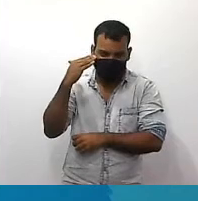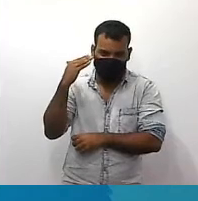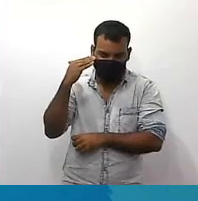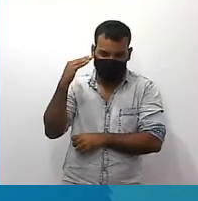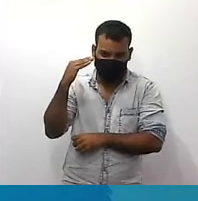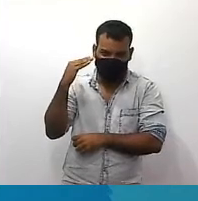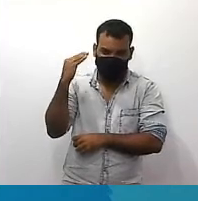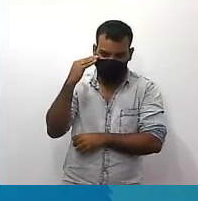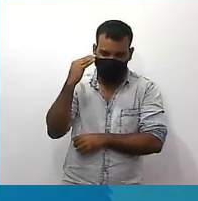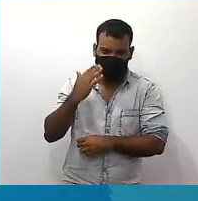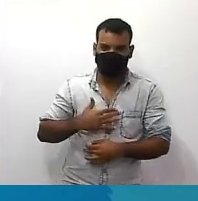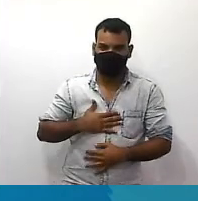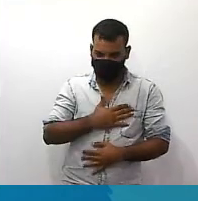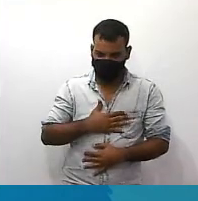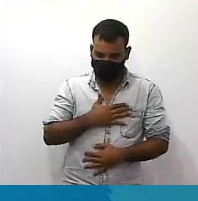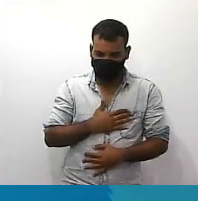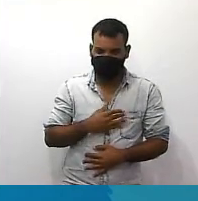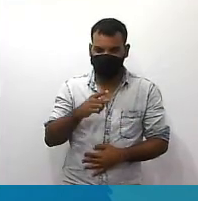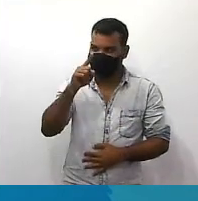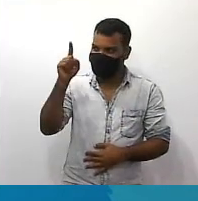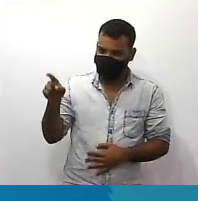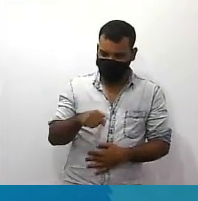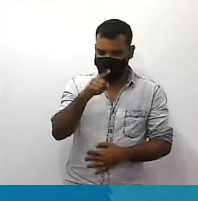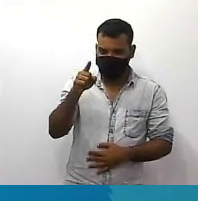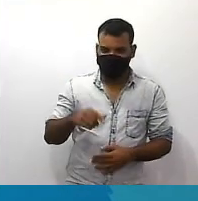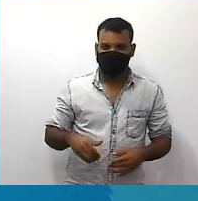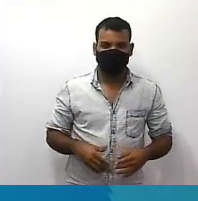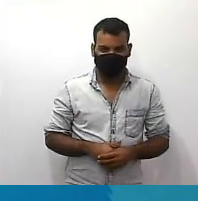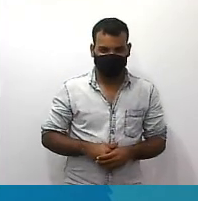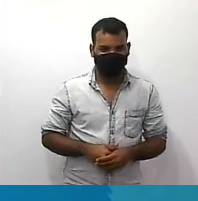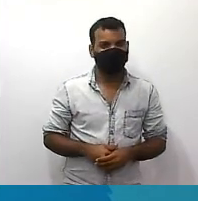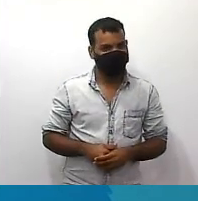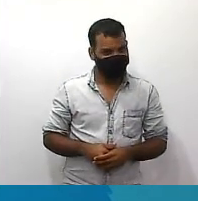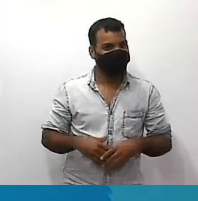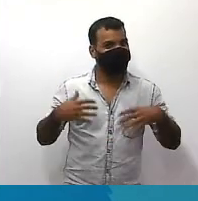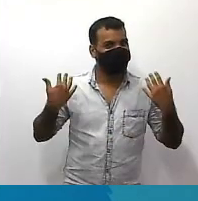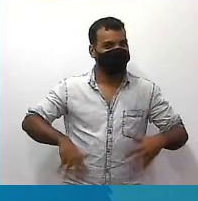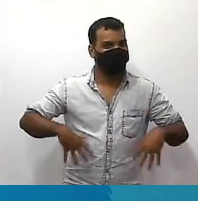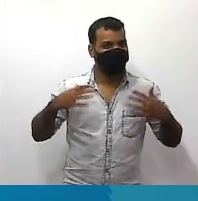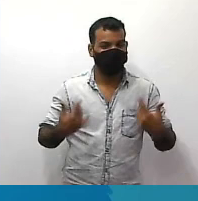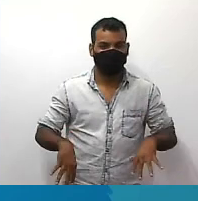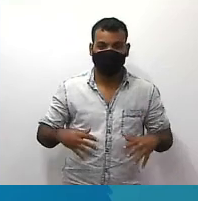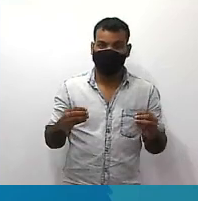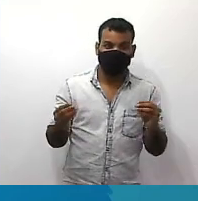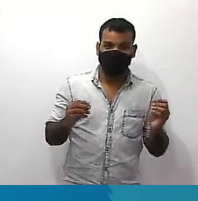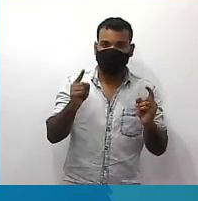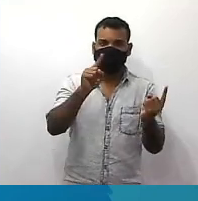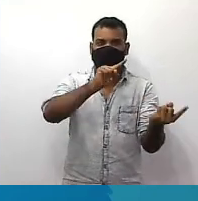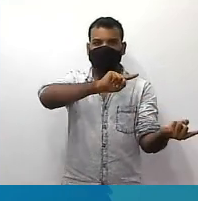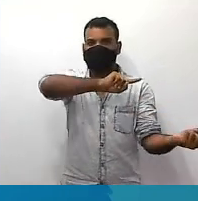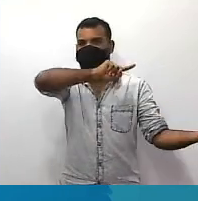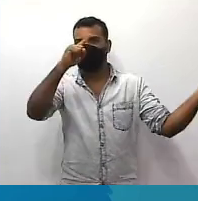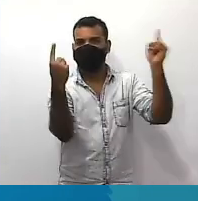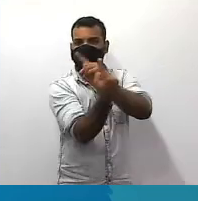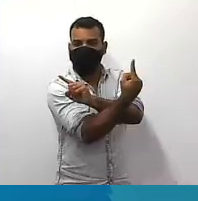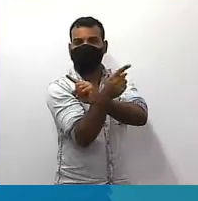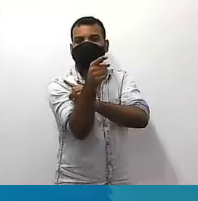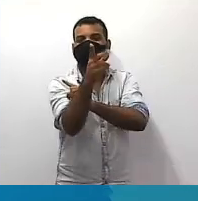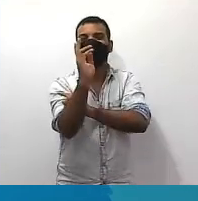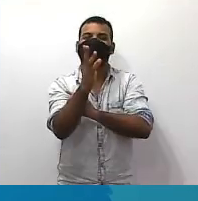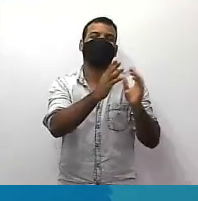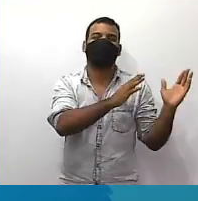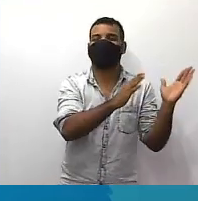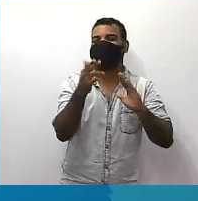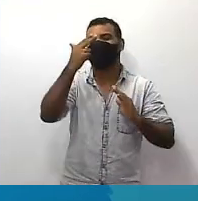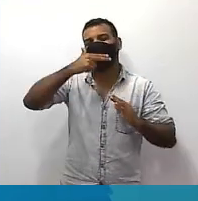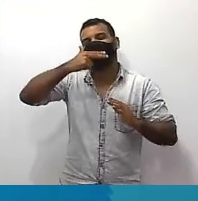entender? gostou desse estilo de questão? é pegadinha né? questão contrária cara você é muito acostumado a fazer só de um